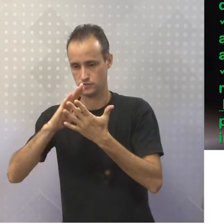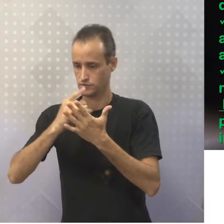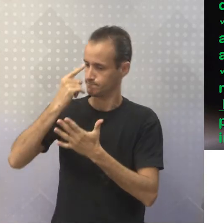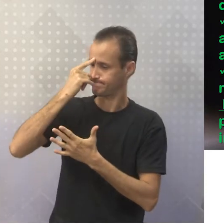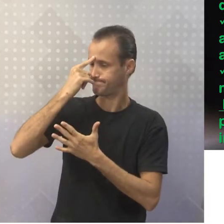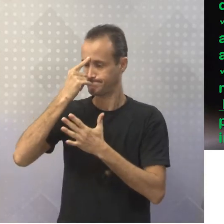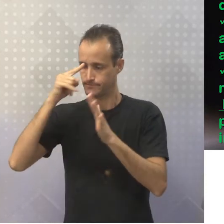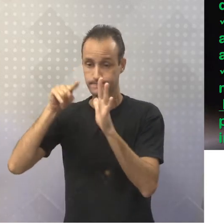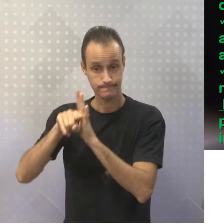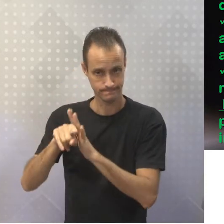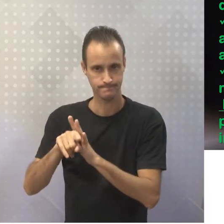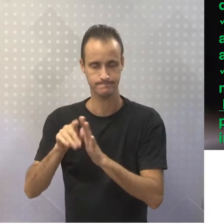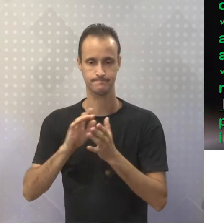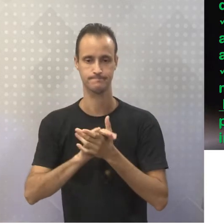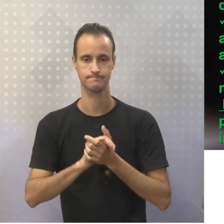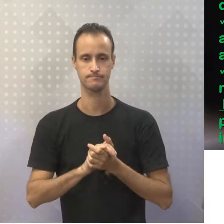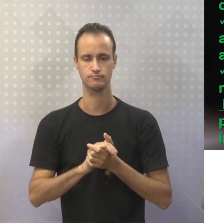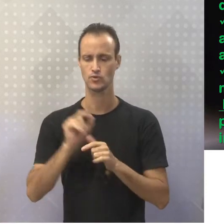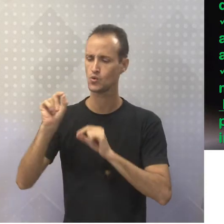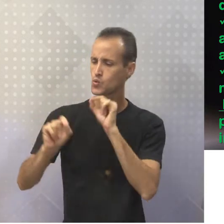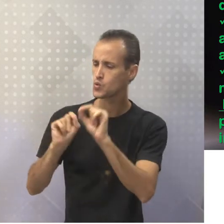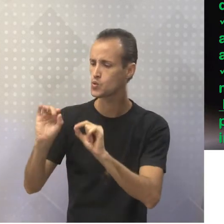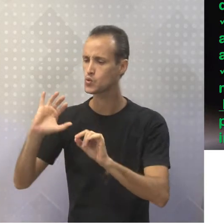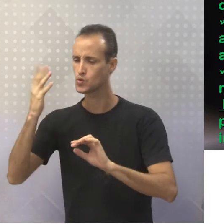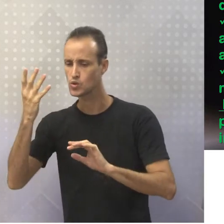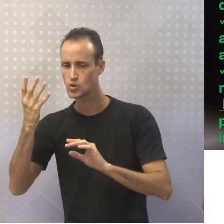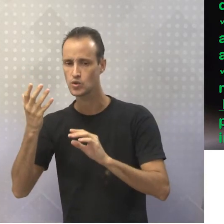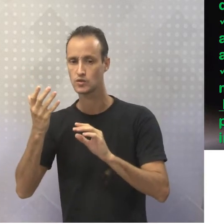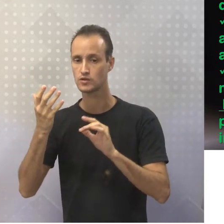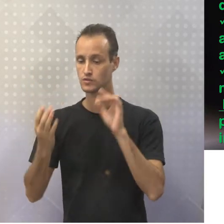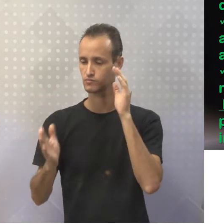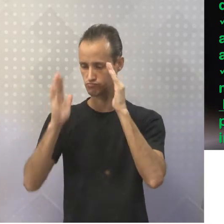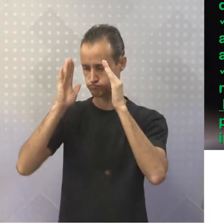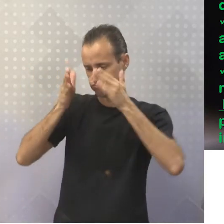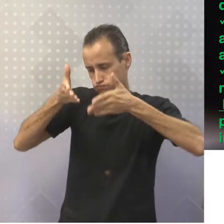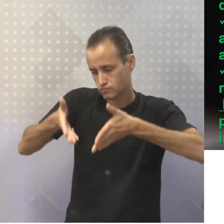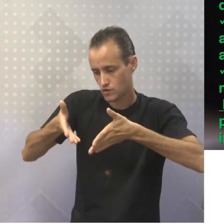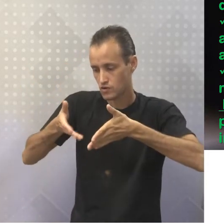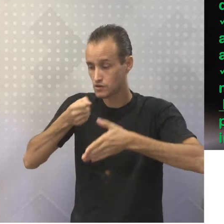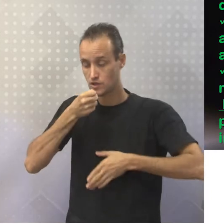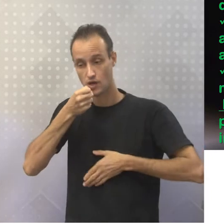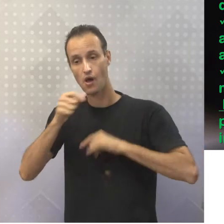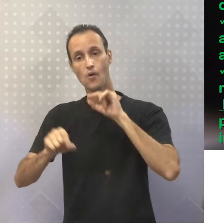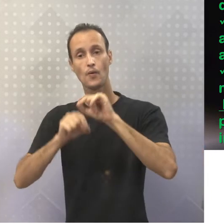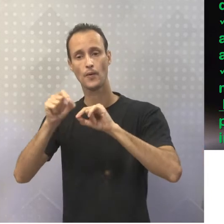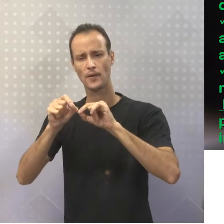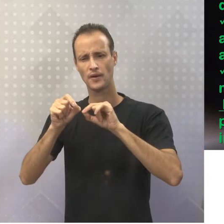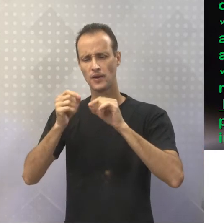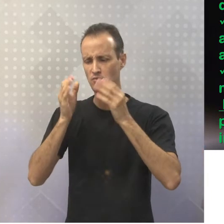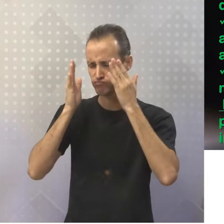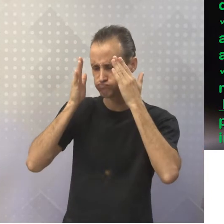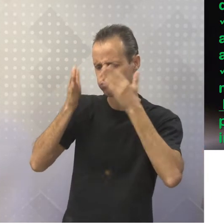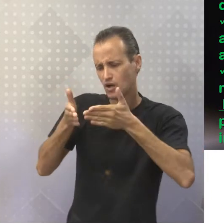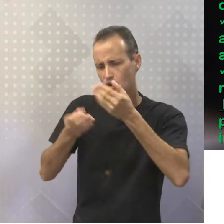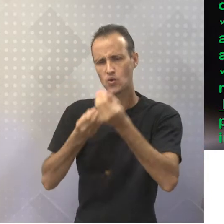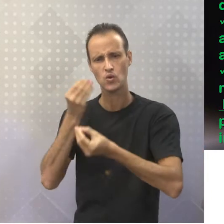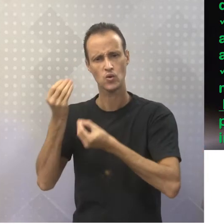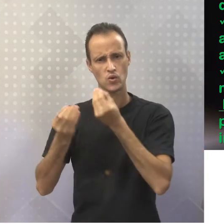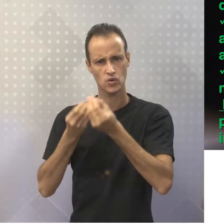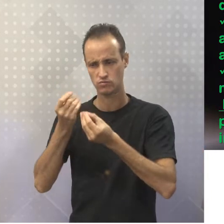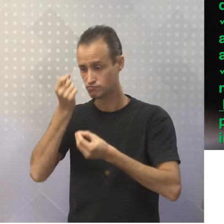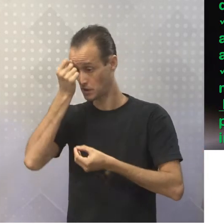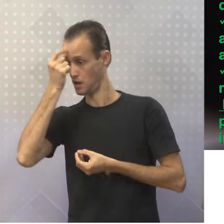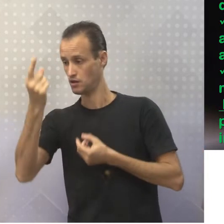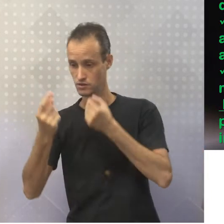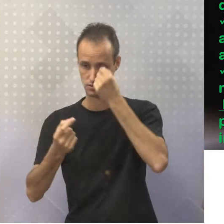perguntas, né? Ou seja, o que aconteceu, que isso é o foco aqui da reportagem, da gente entender como ela é